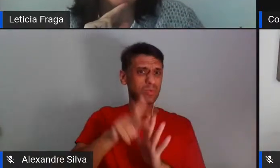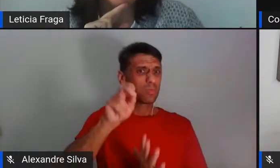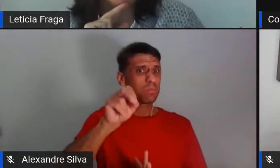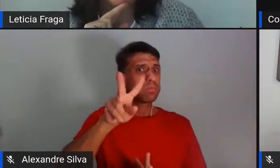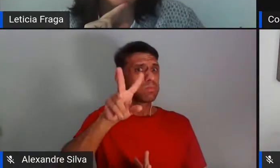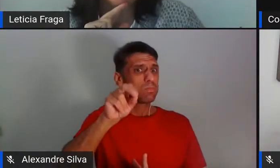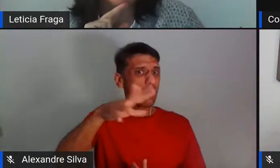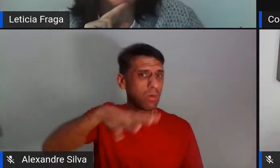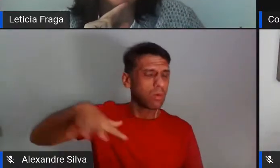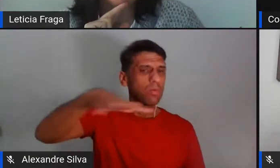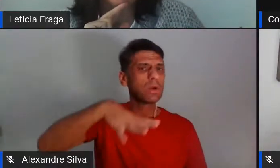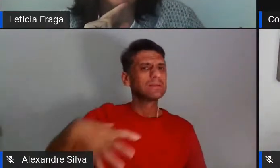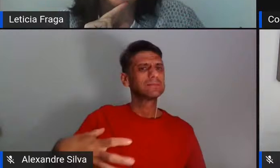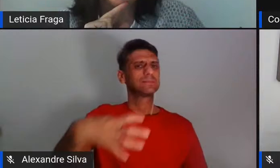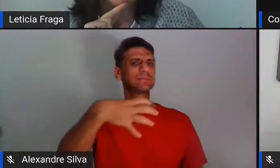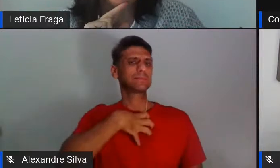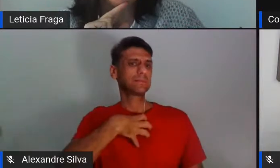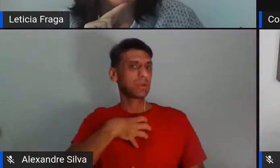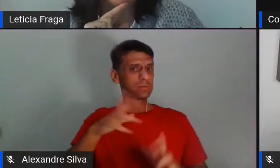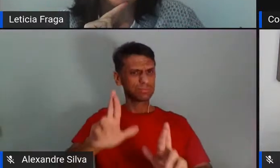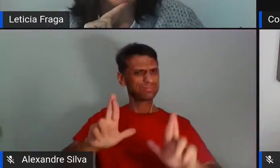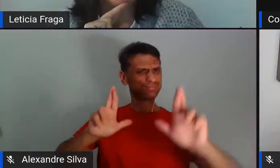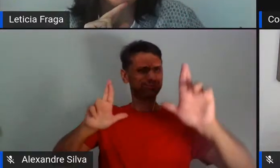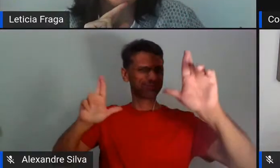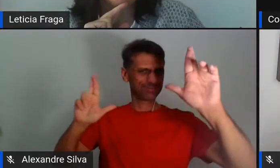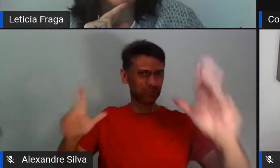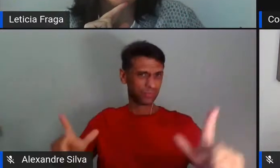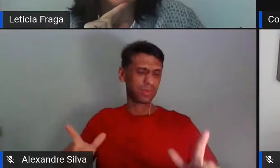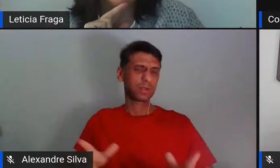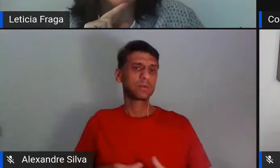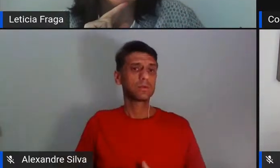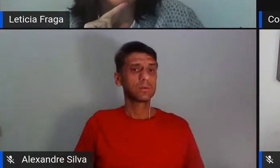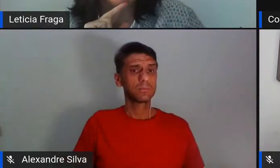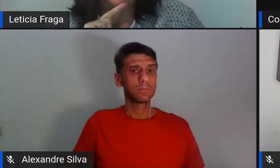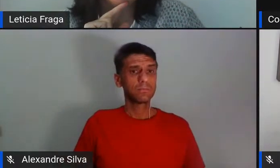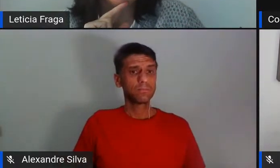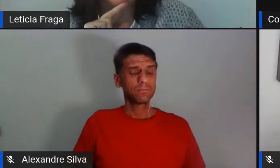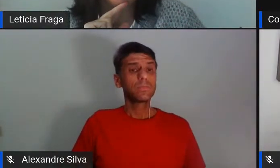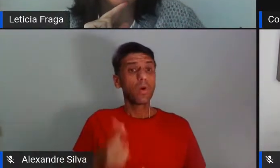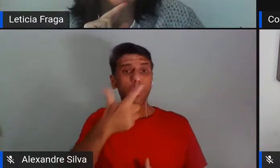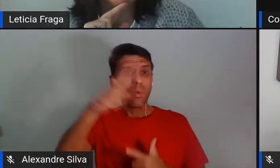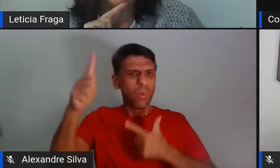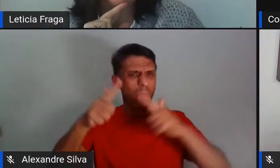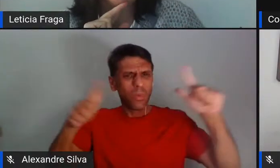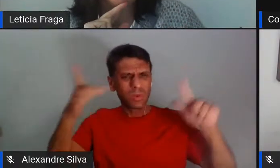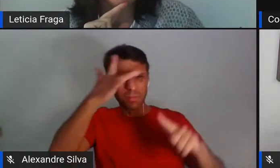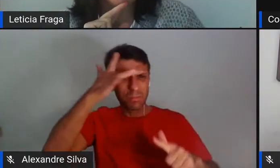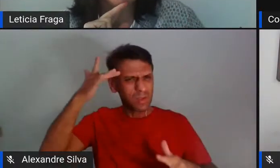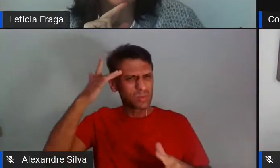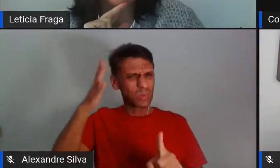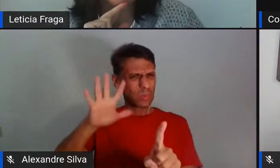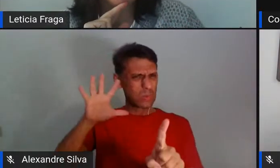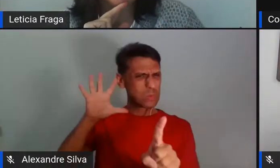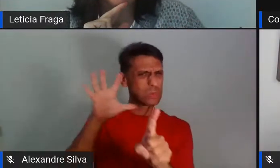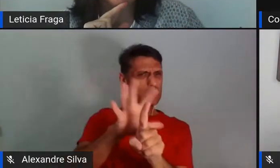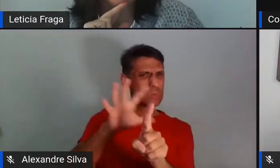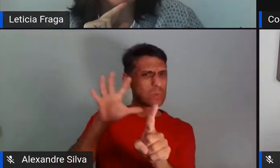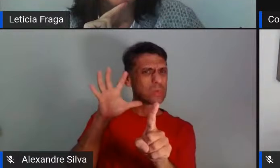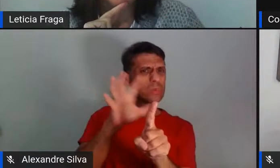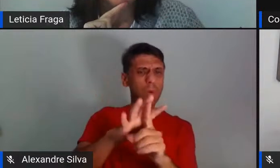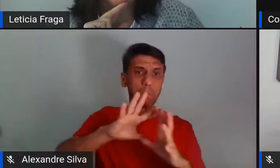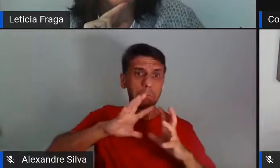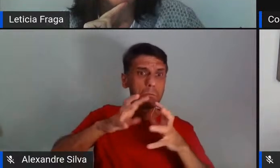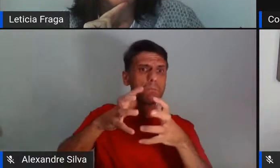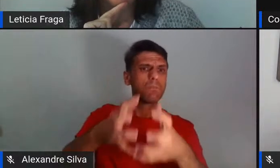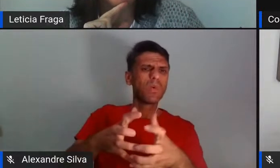que sente o espaço-tempo de outra forma, né? Outras pessoas chegarem aqui e tentarem impor esse mundo deles